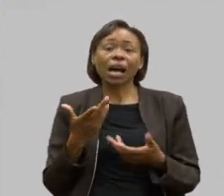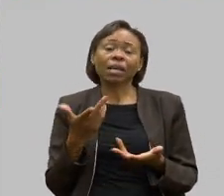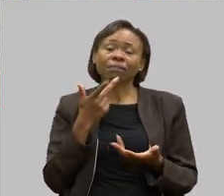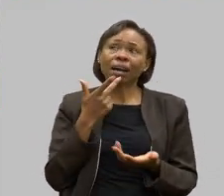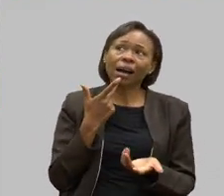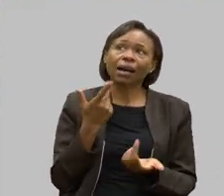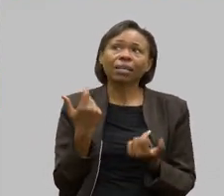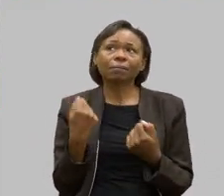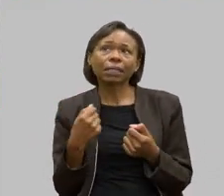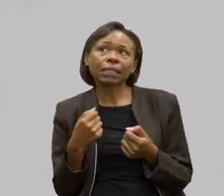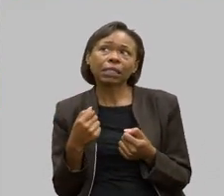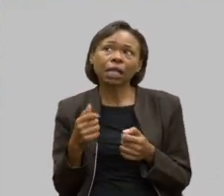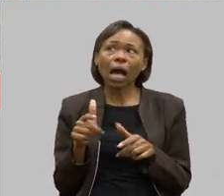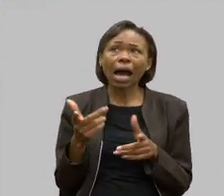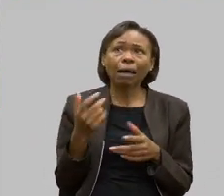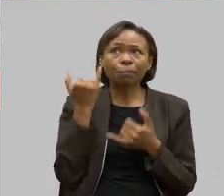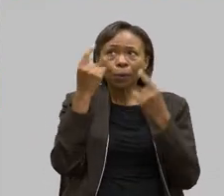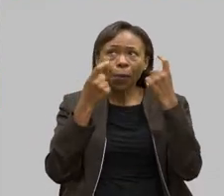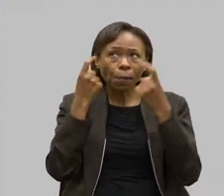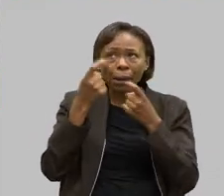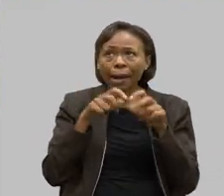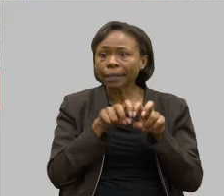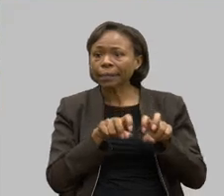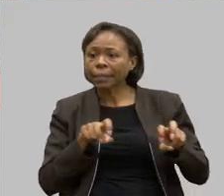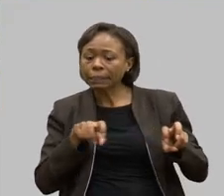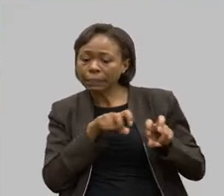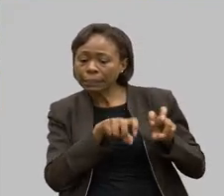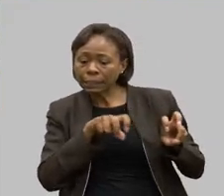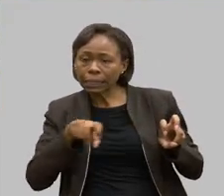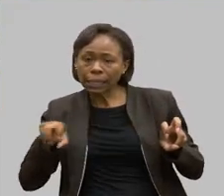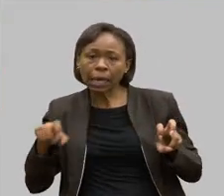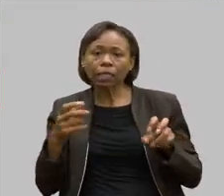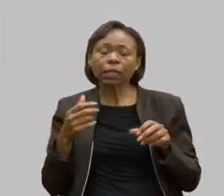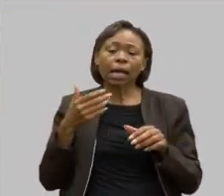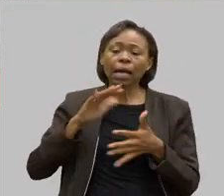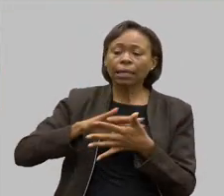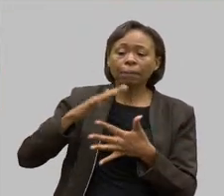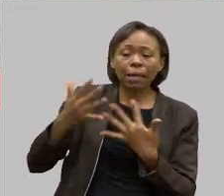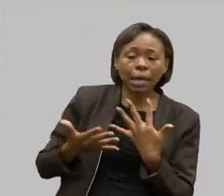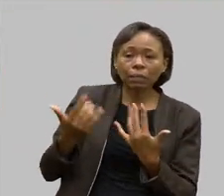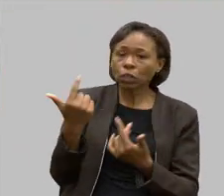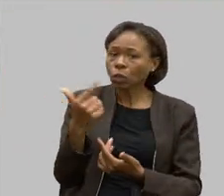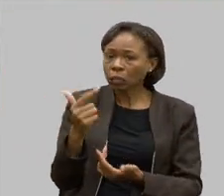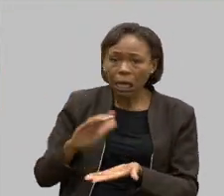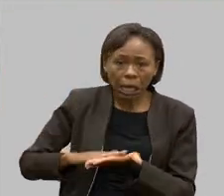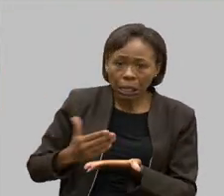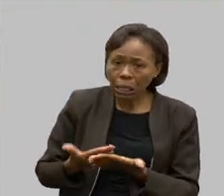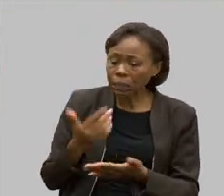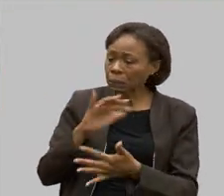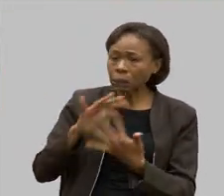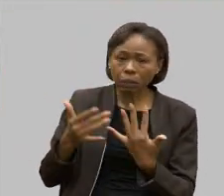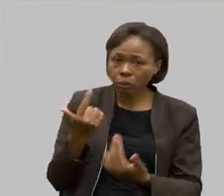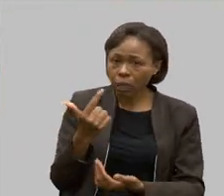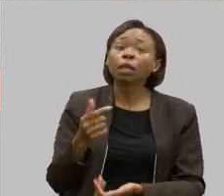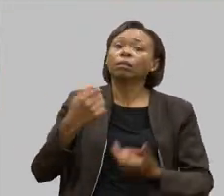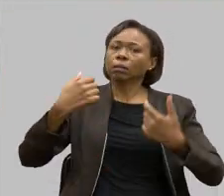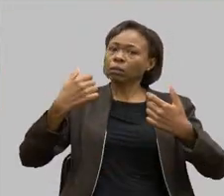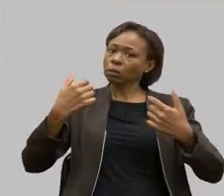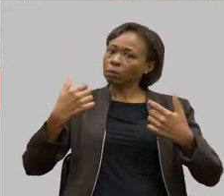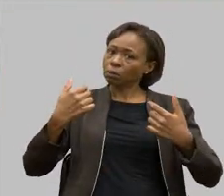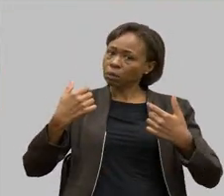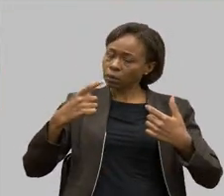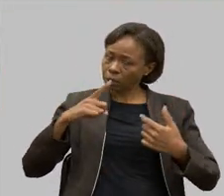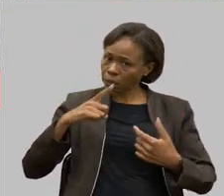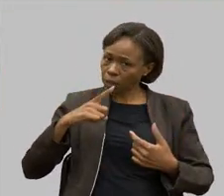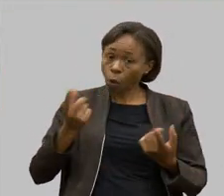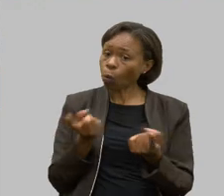espaço para cadeirante, não precisa ter um intérprete de Libras no receptivo porque não tem demanda, não é o contrário. A gente tem a demanda, então, gente tem que aparecer e tem